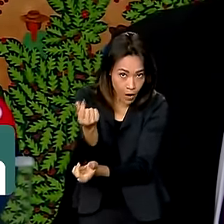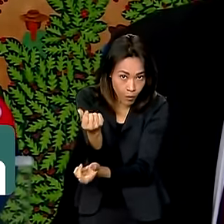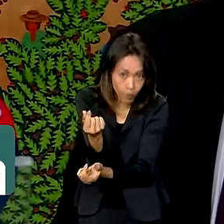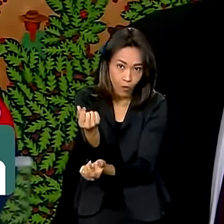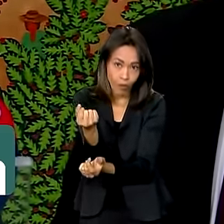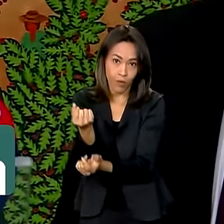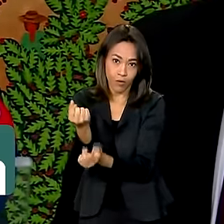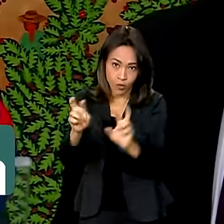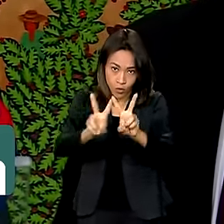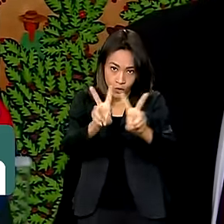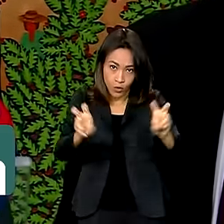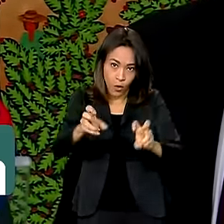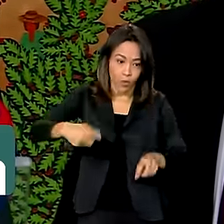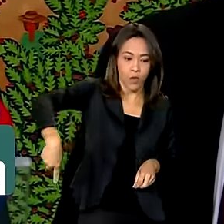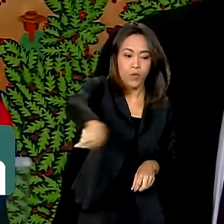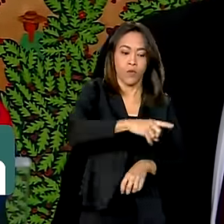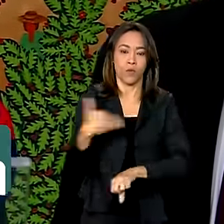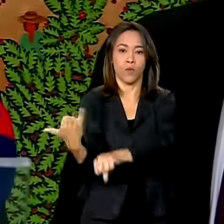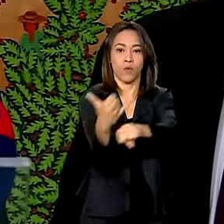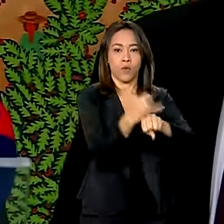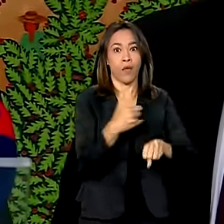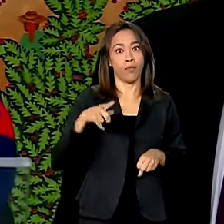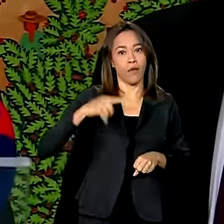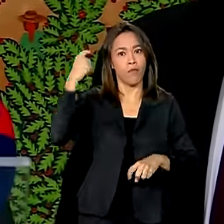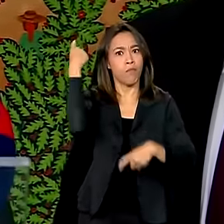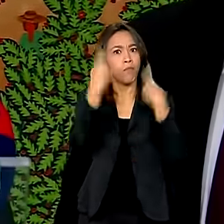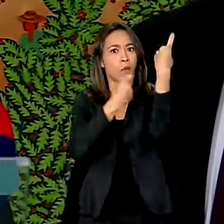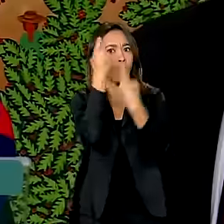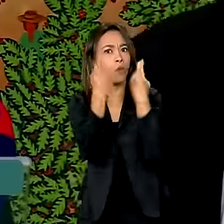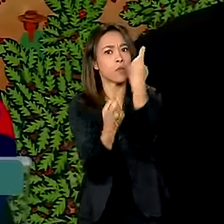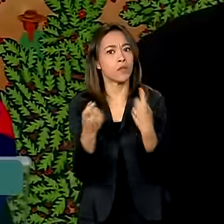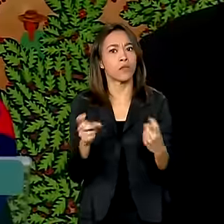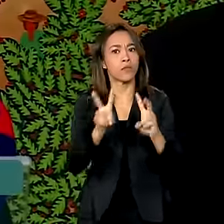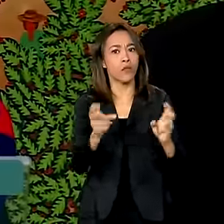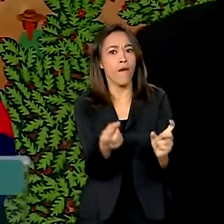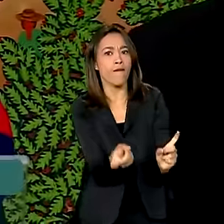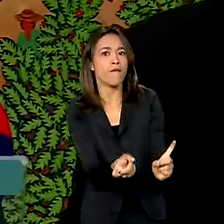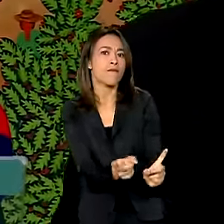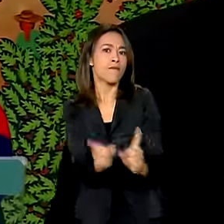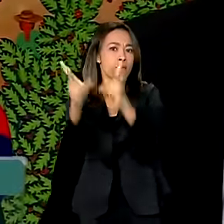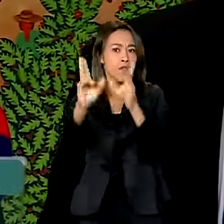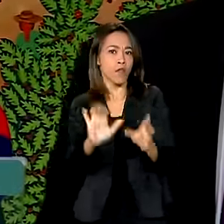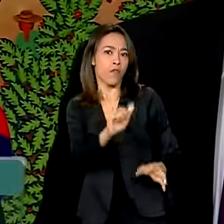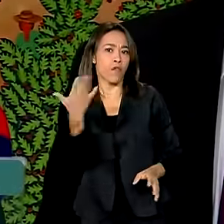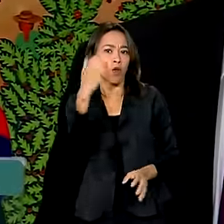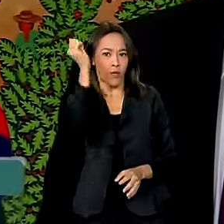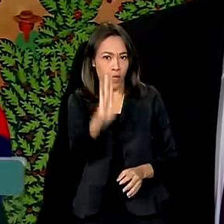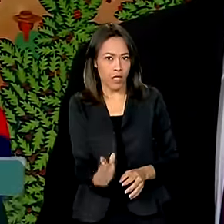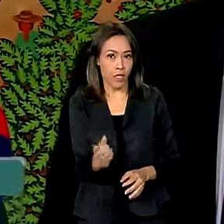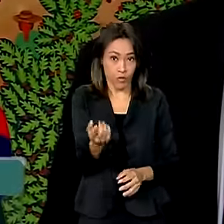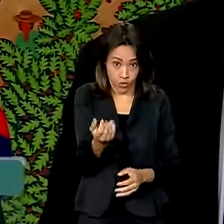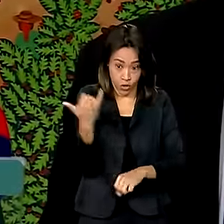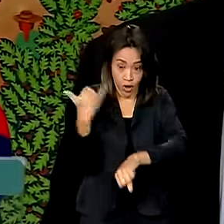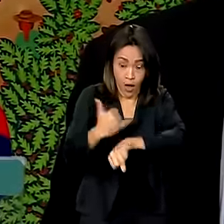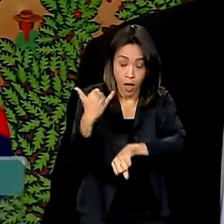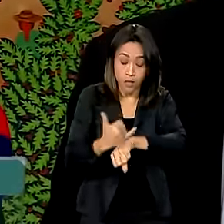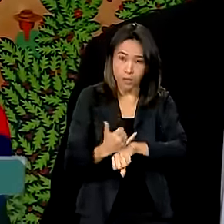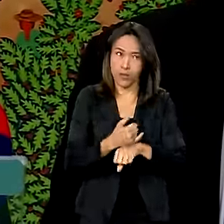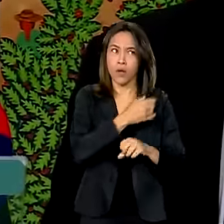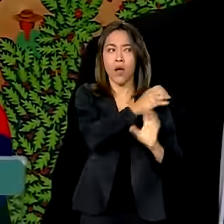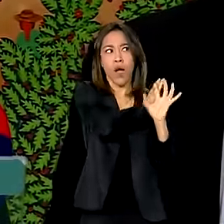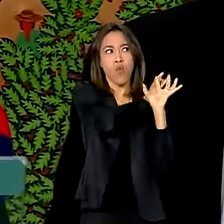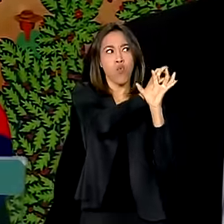grande preocupação em relação à importação de aço, que nos últimos anos teve um crescimento